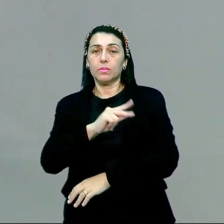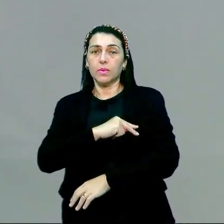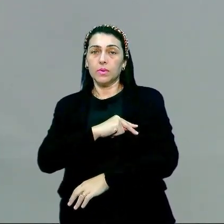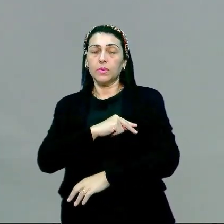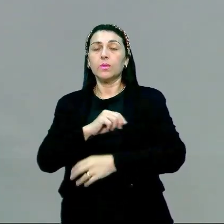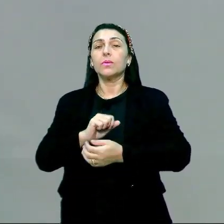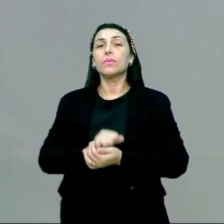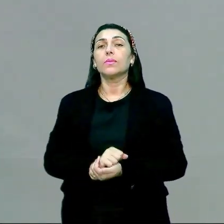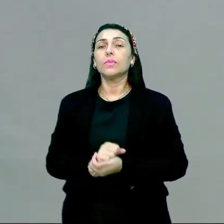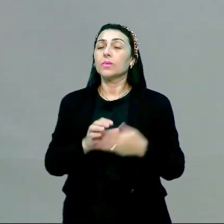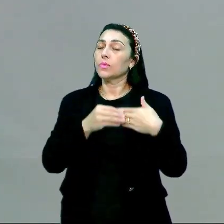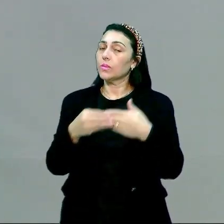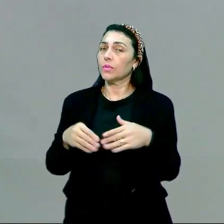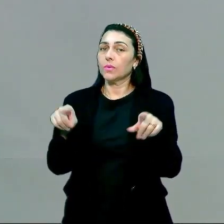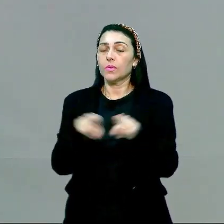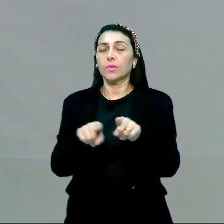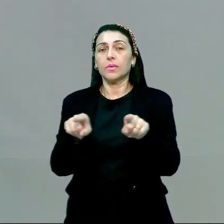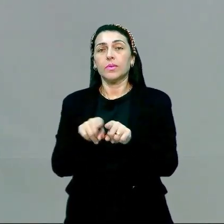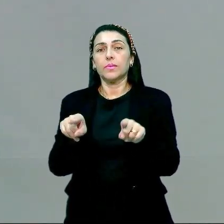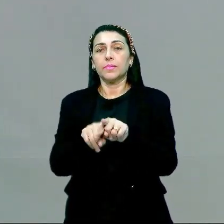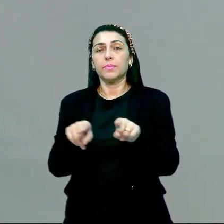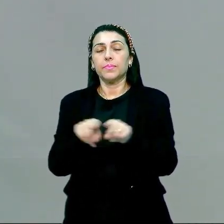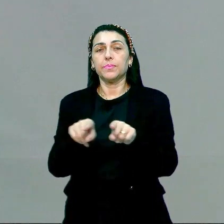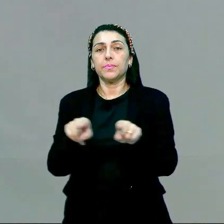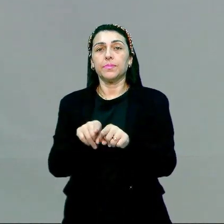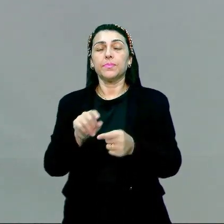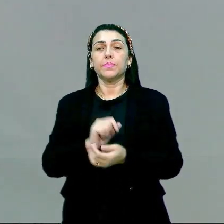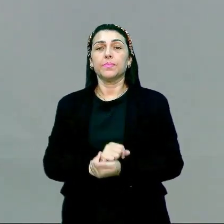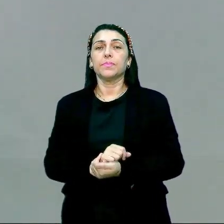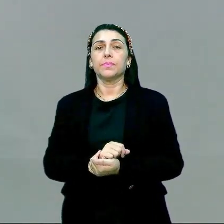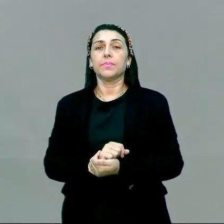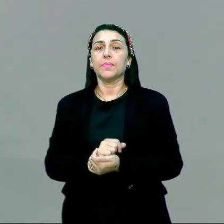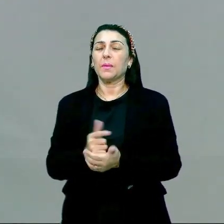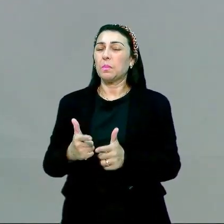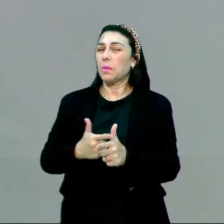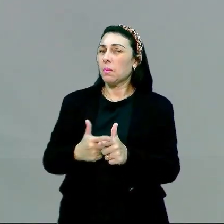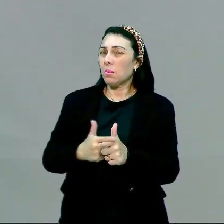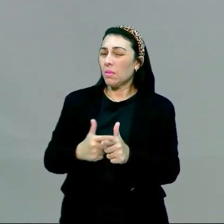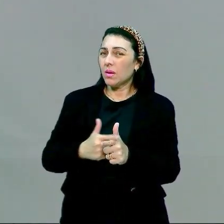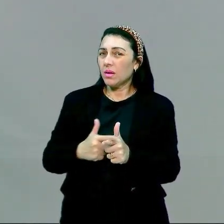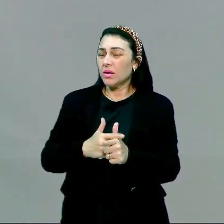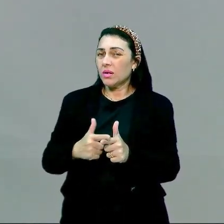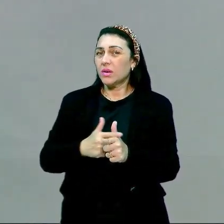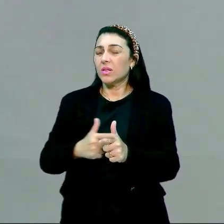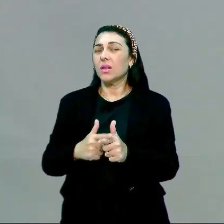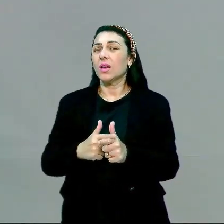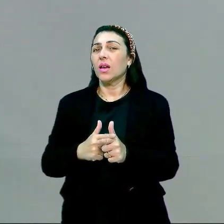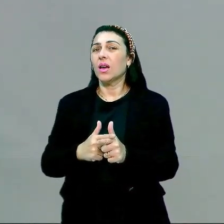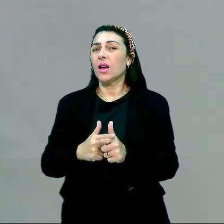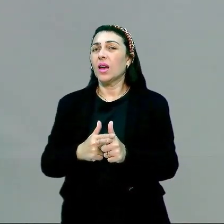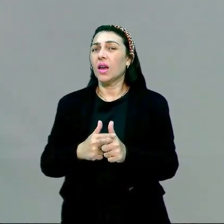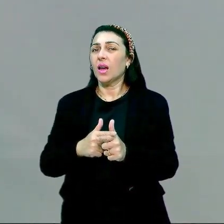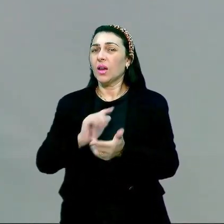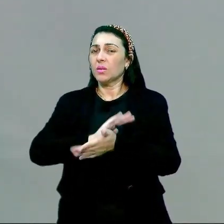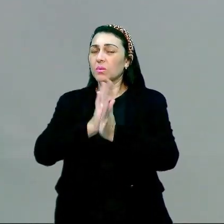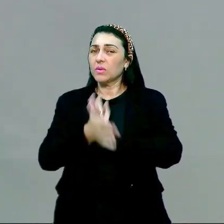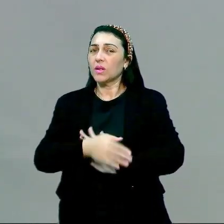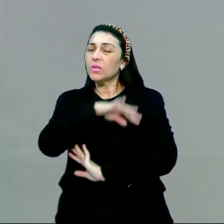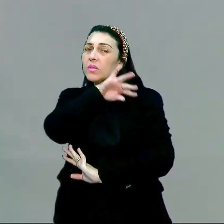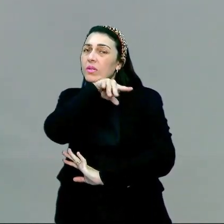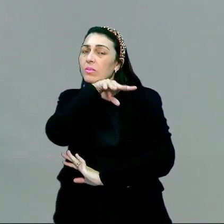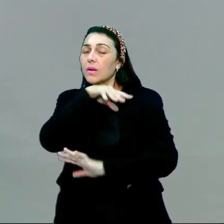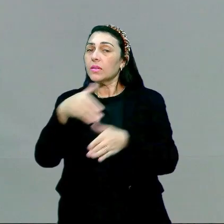Espanha. A gente trouxe também até aquela problemática do maltrato contra os animais, enfim.